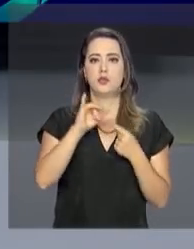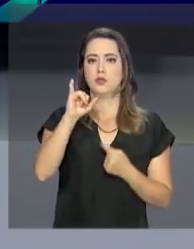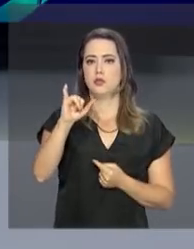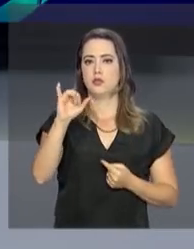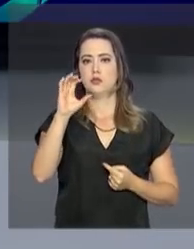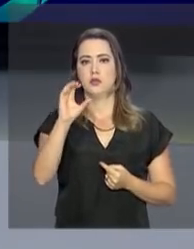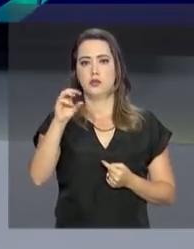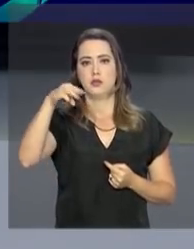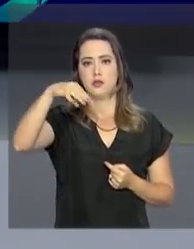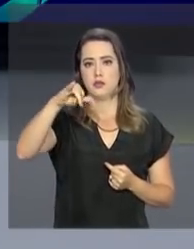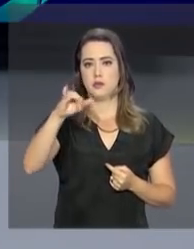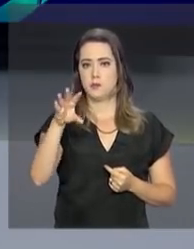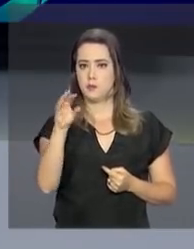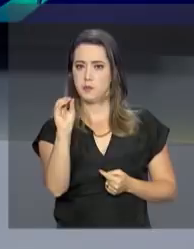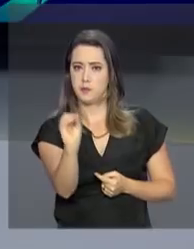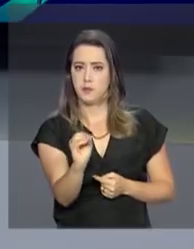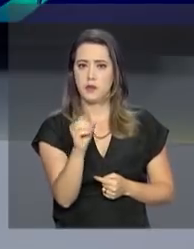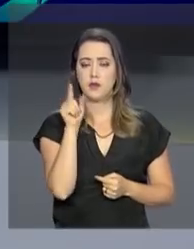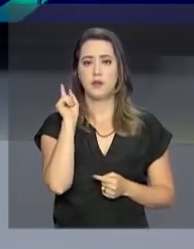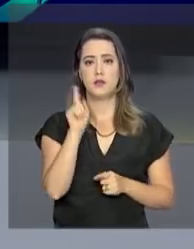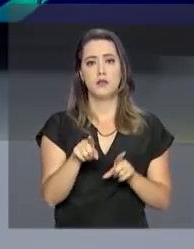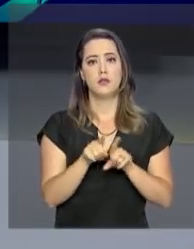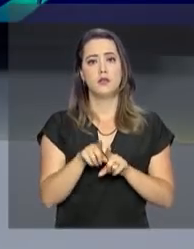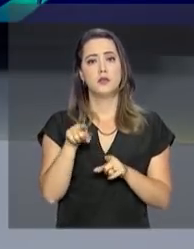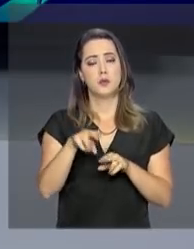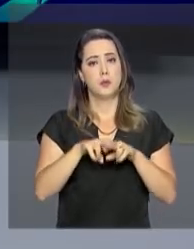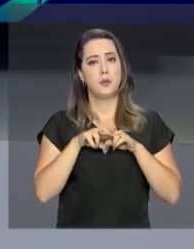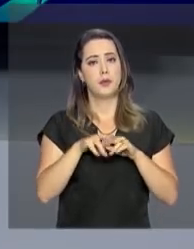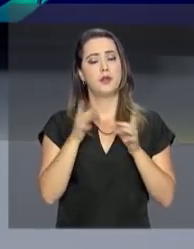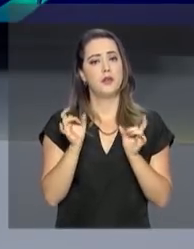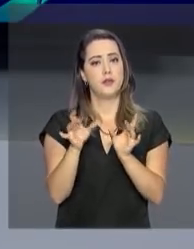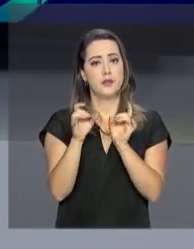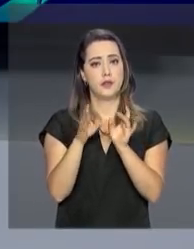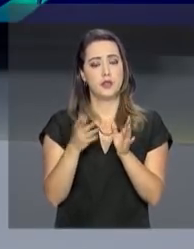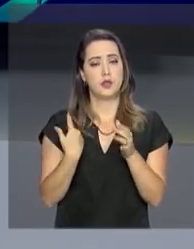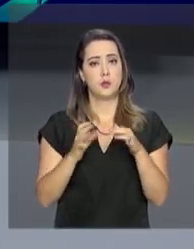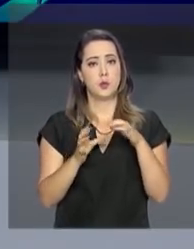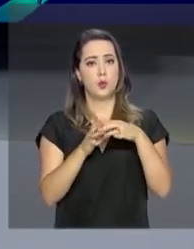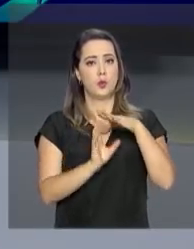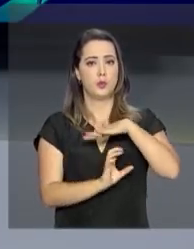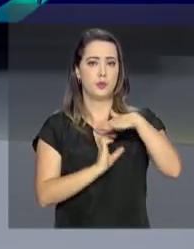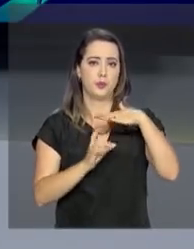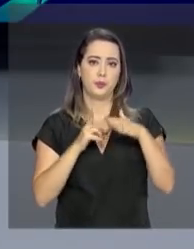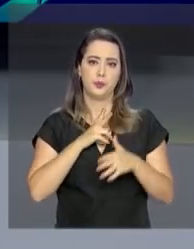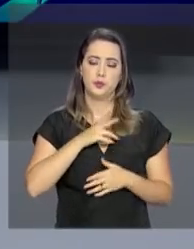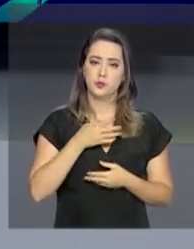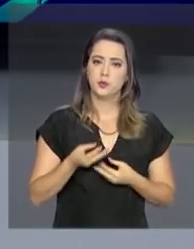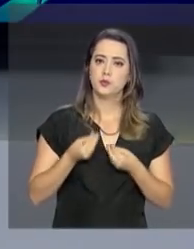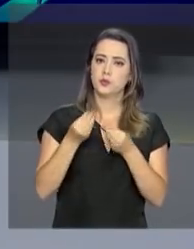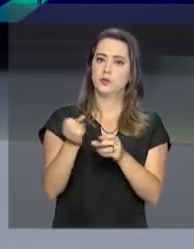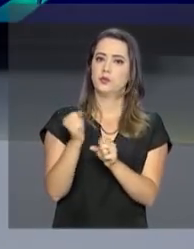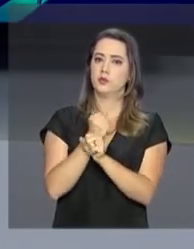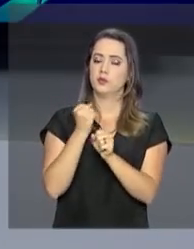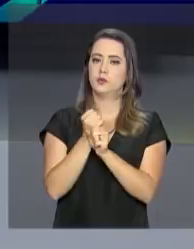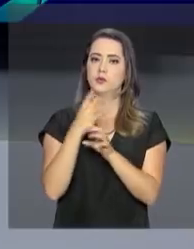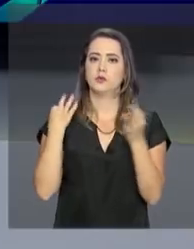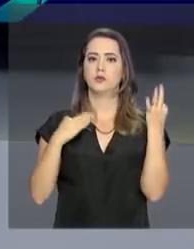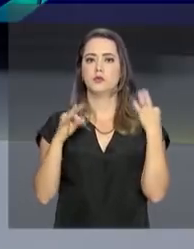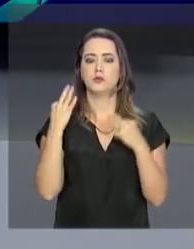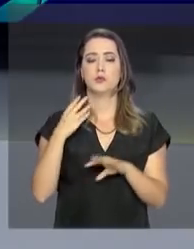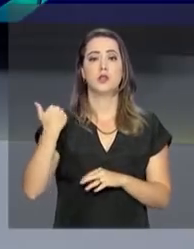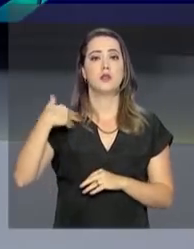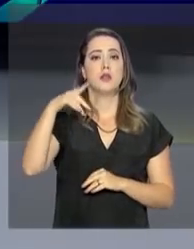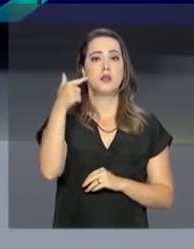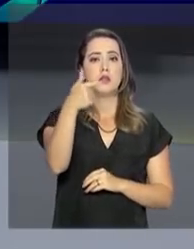Mendes de Conservação da Biodiversidade que, por meio de concessões à iniciativa privada, vai levar essa infraestrutura do turismo